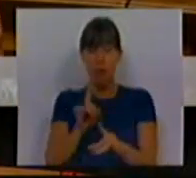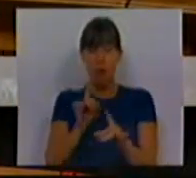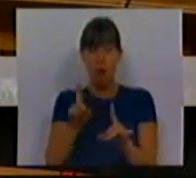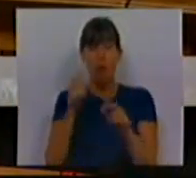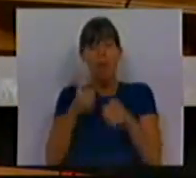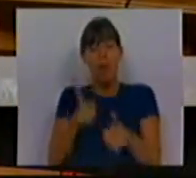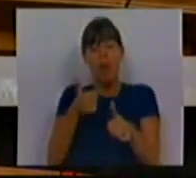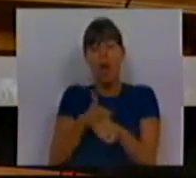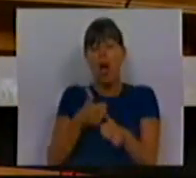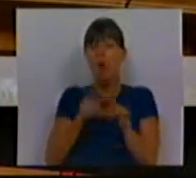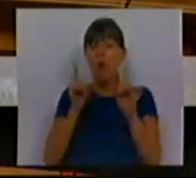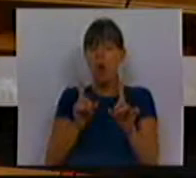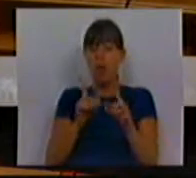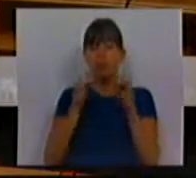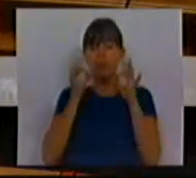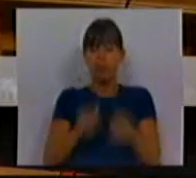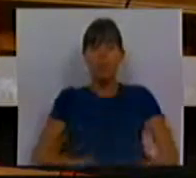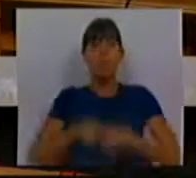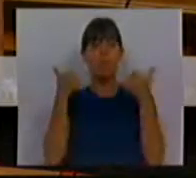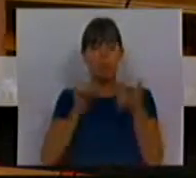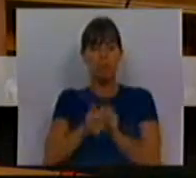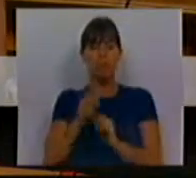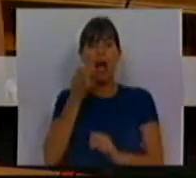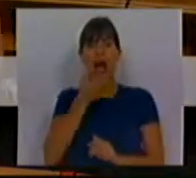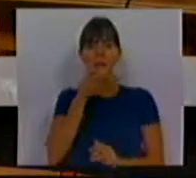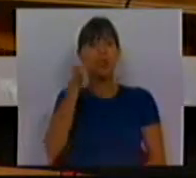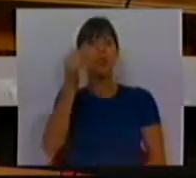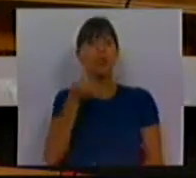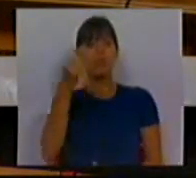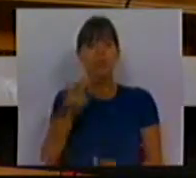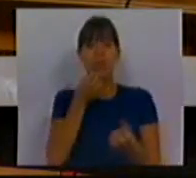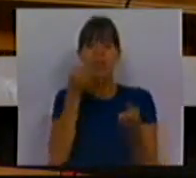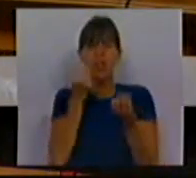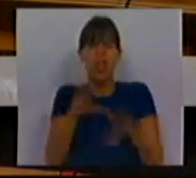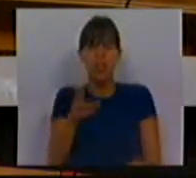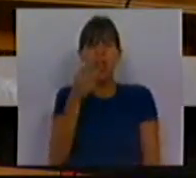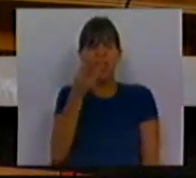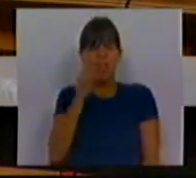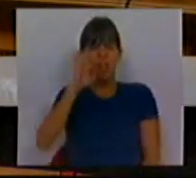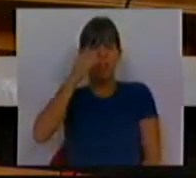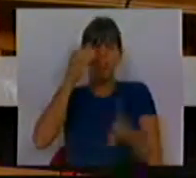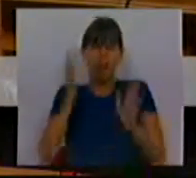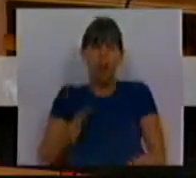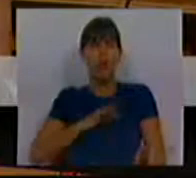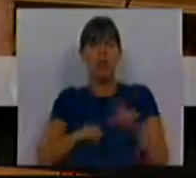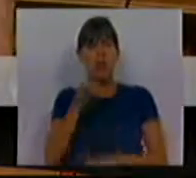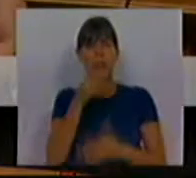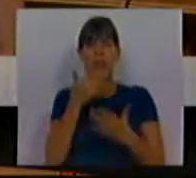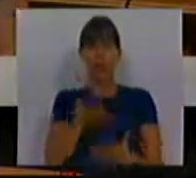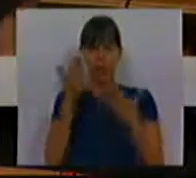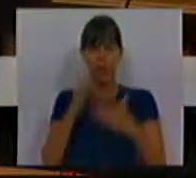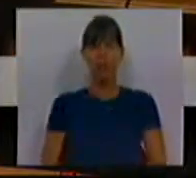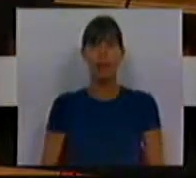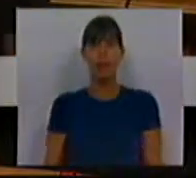devidamente acompanhada e substancialmente melhorada em certa especialidade. Já se perderam três anos, senhoras e senhores deputados. Obrigada.